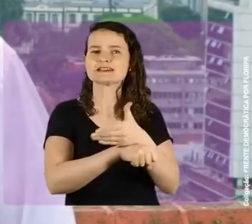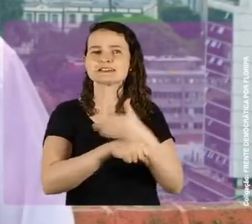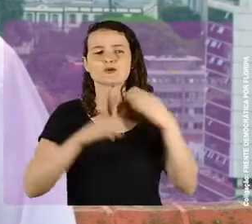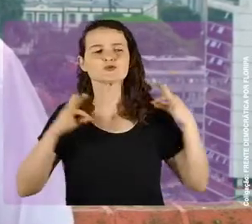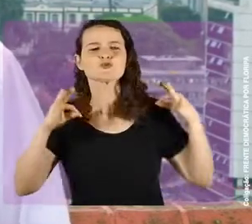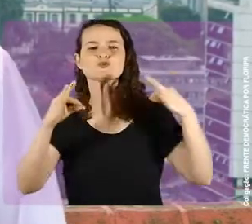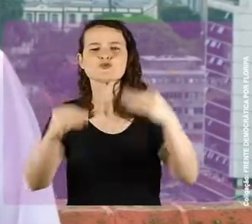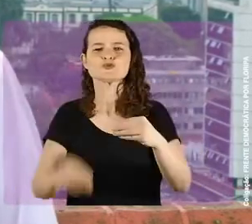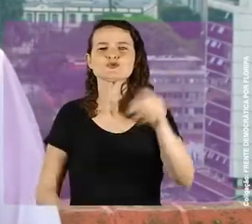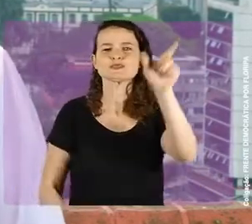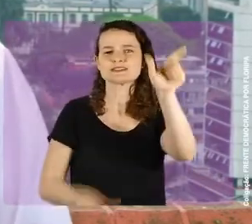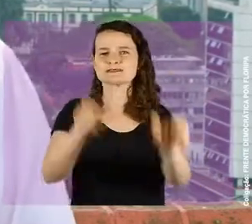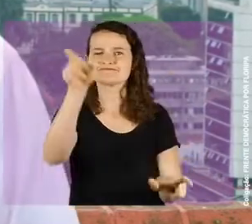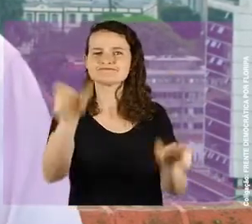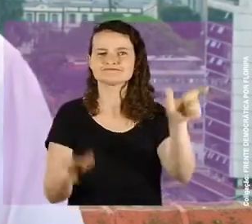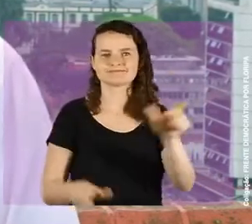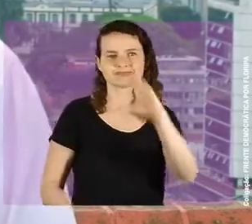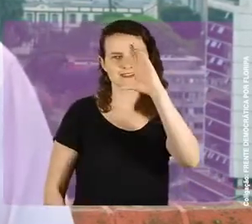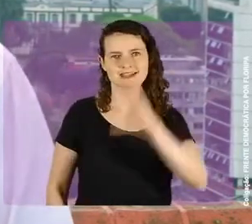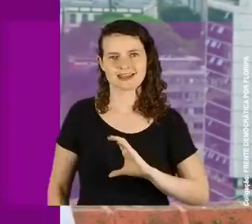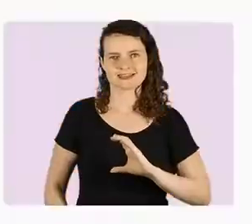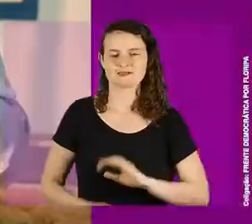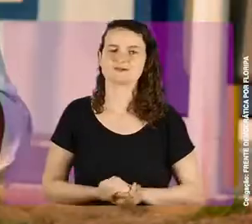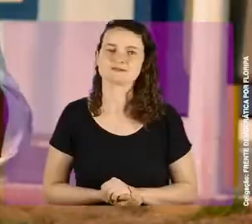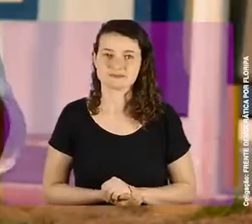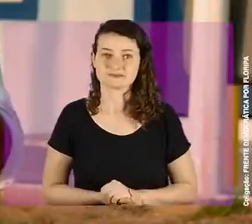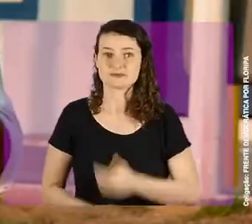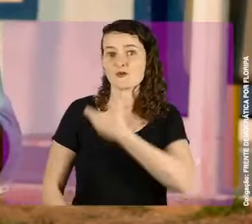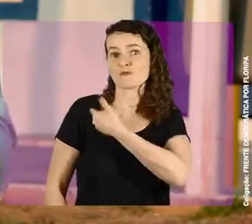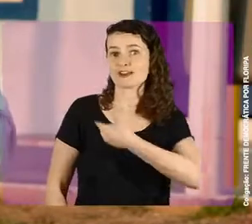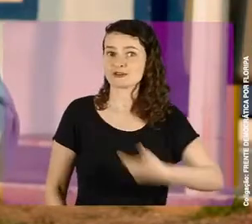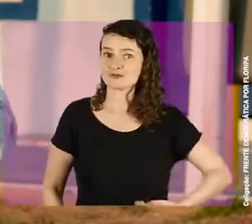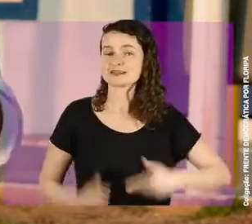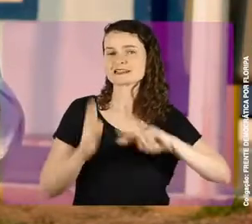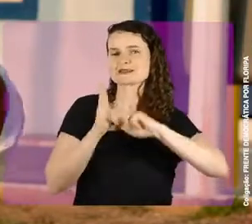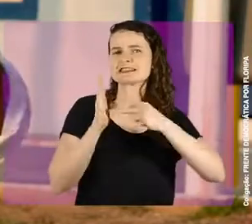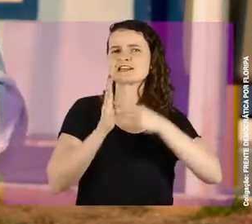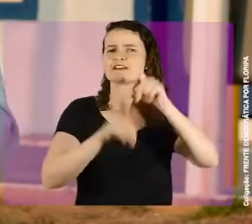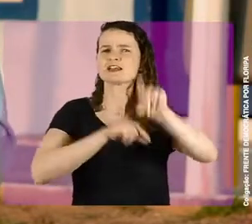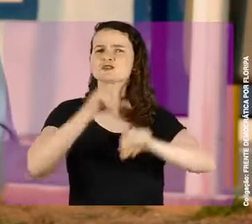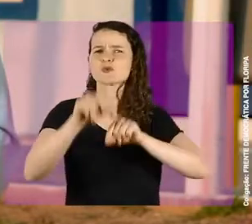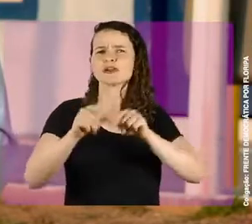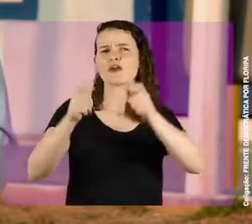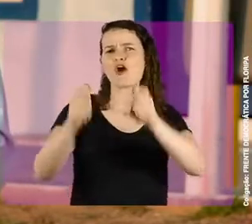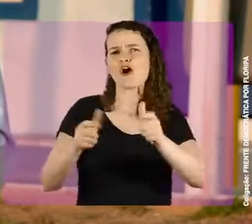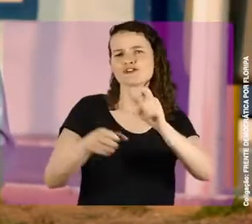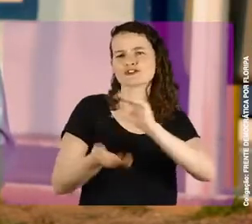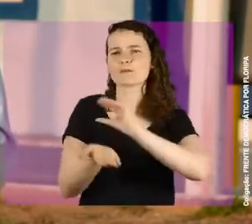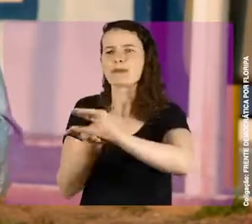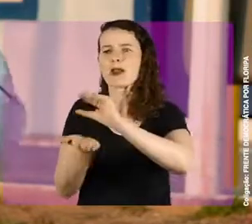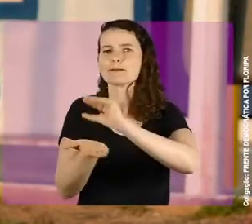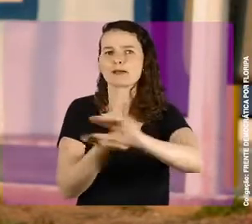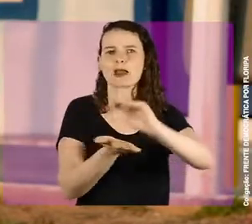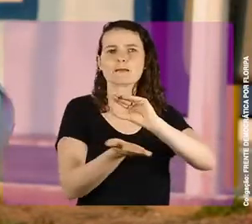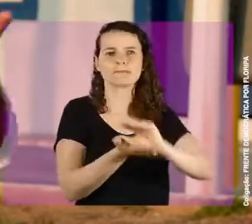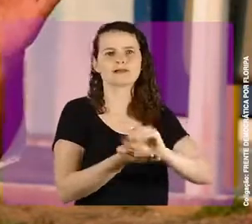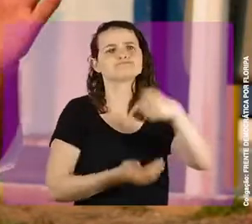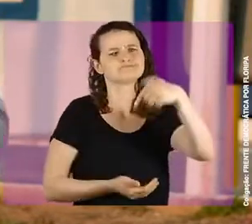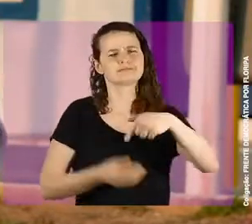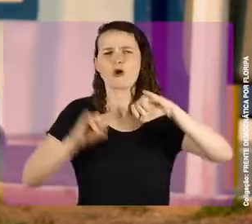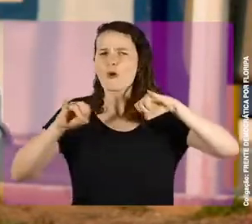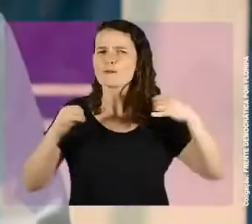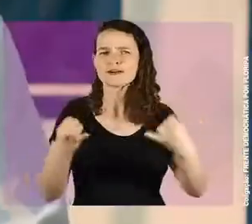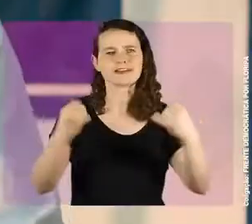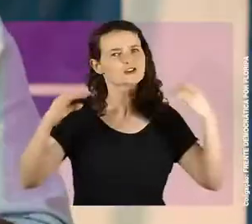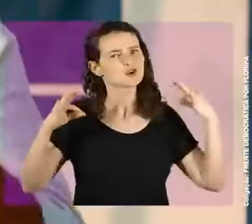ativa de cada cidadã e cidadão. Governar é escolher onde fazer os investimentos e aqui não há lugar